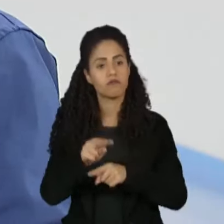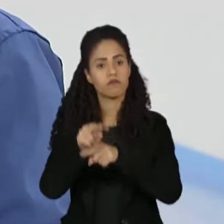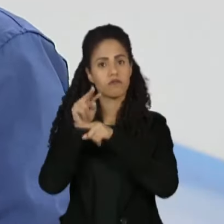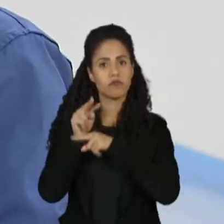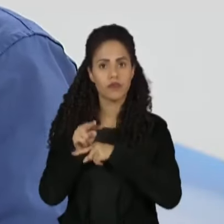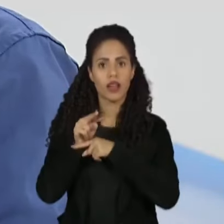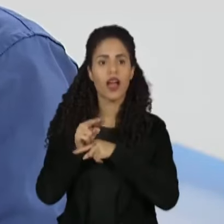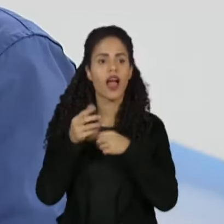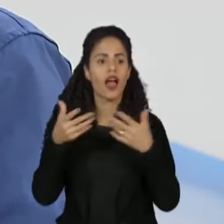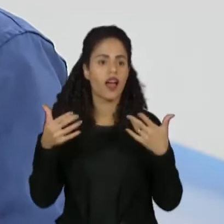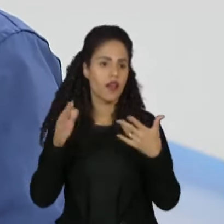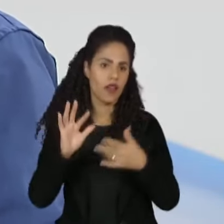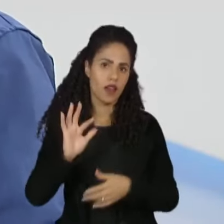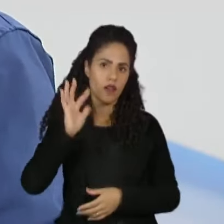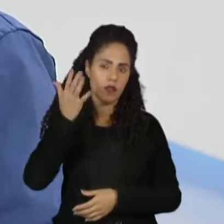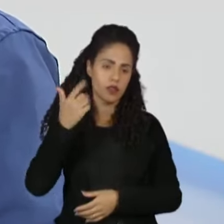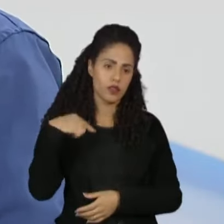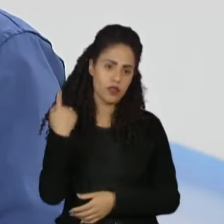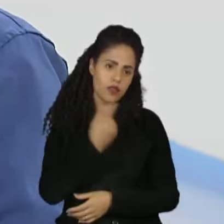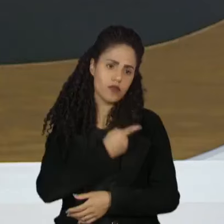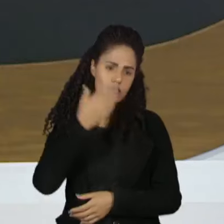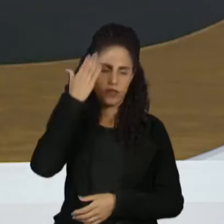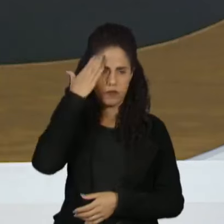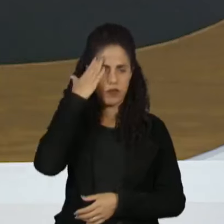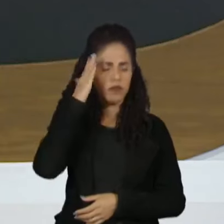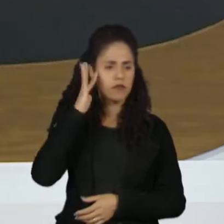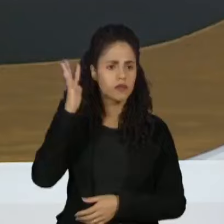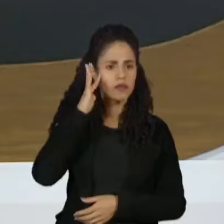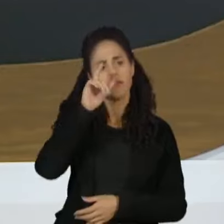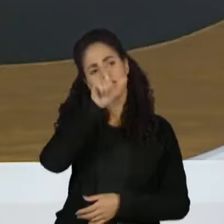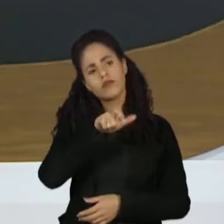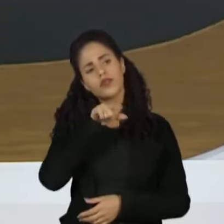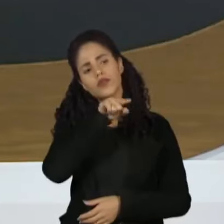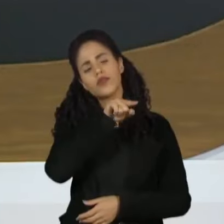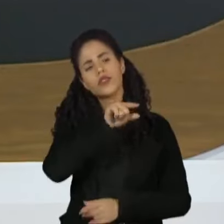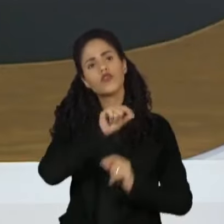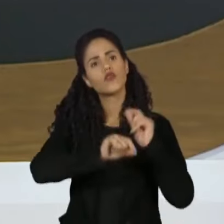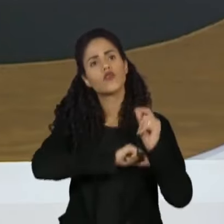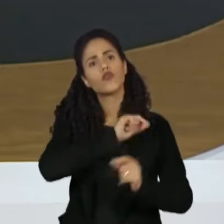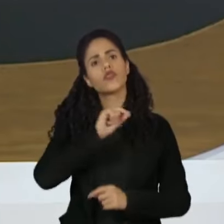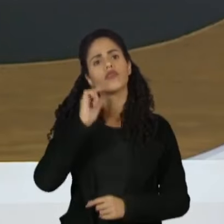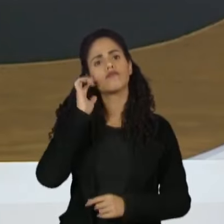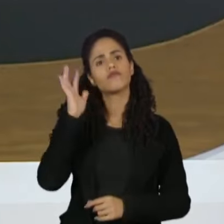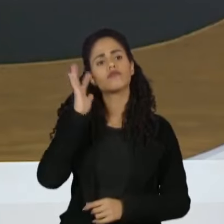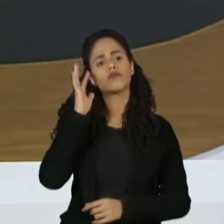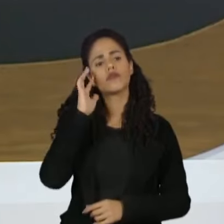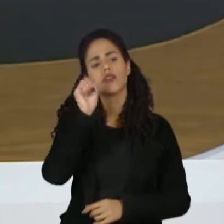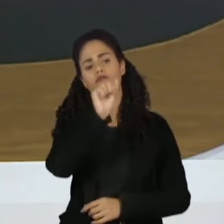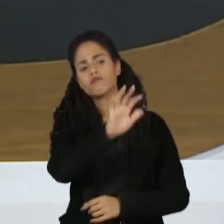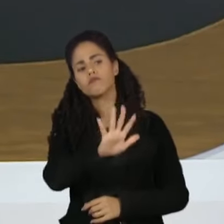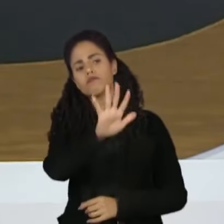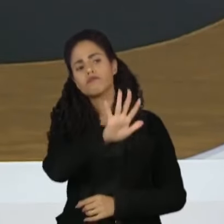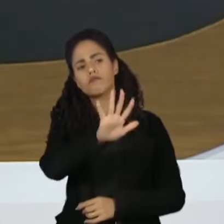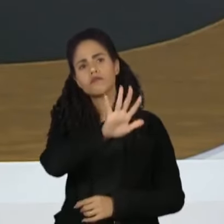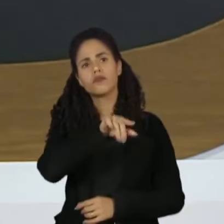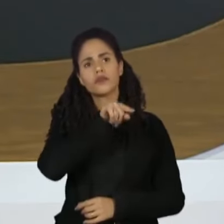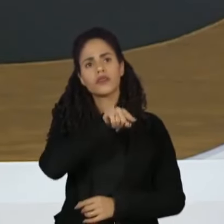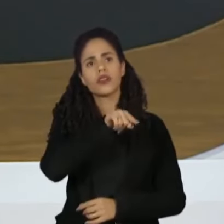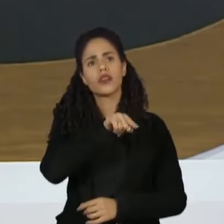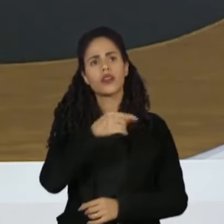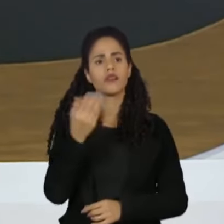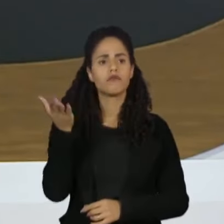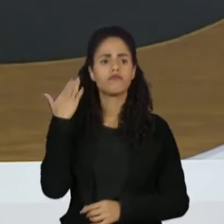uma das coisas que é contra-intuitiva da gente imaginar você nesse papel é que a gente ficou com a imagem do Adoniram